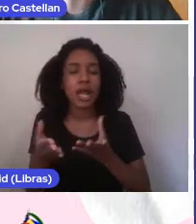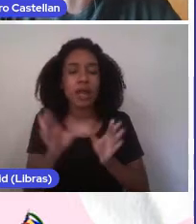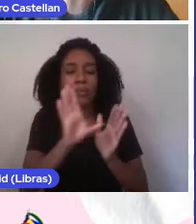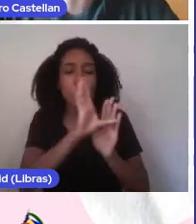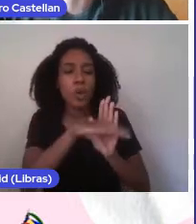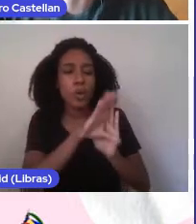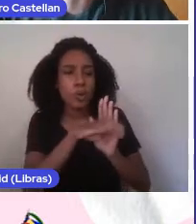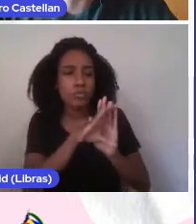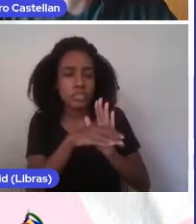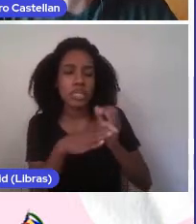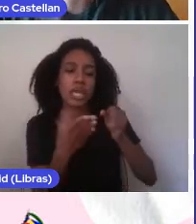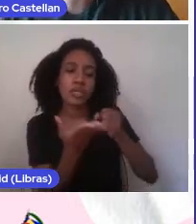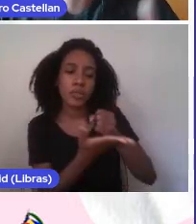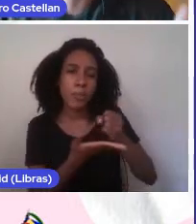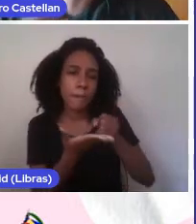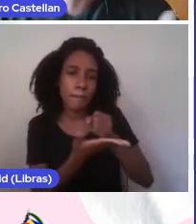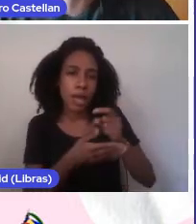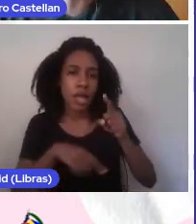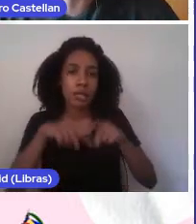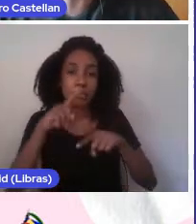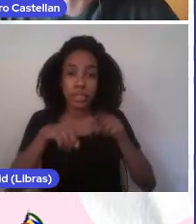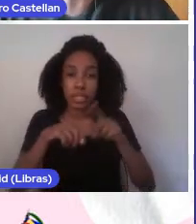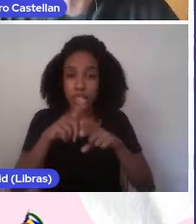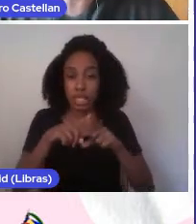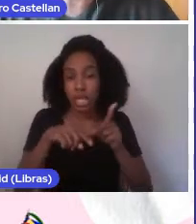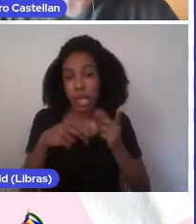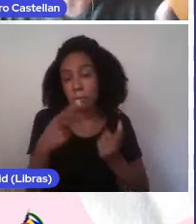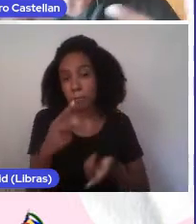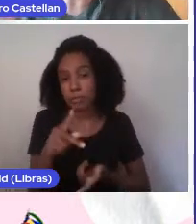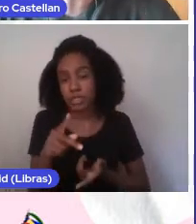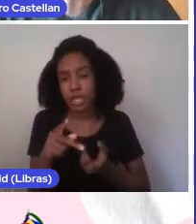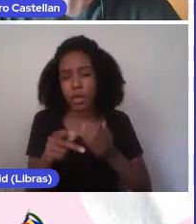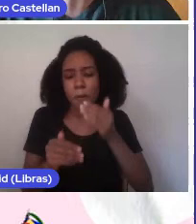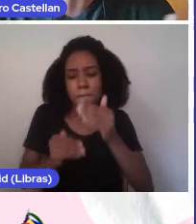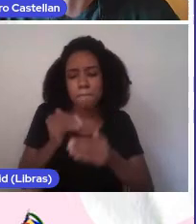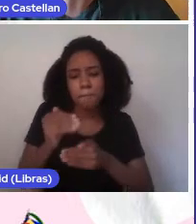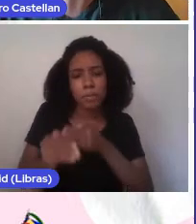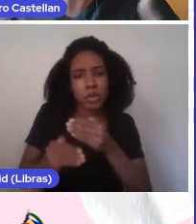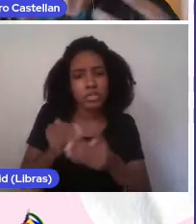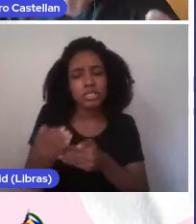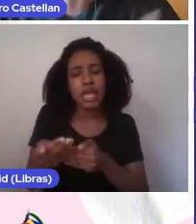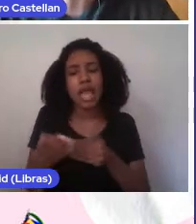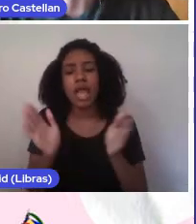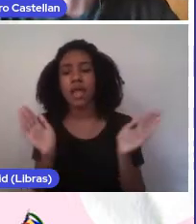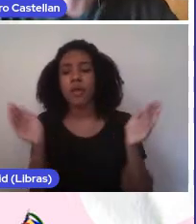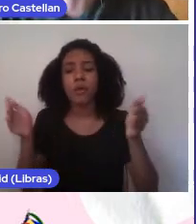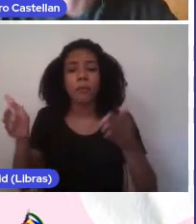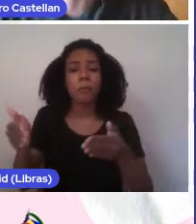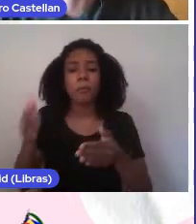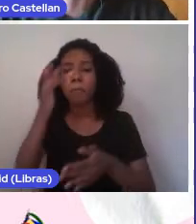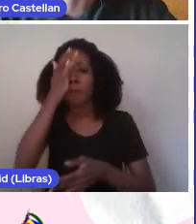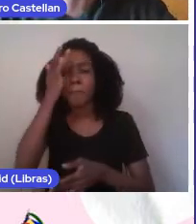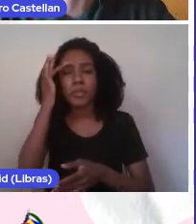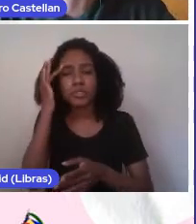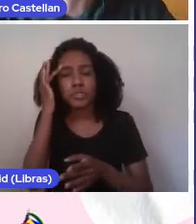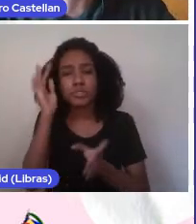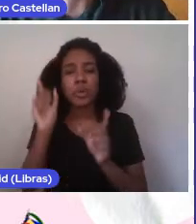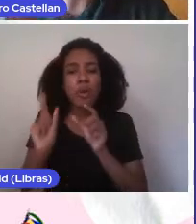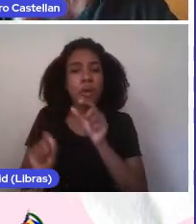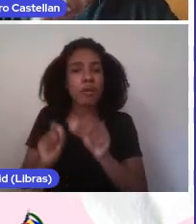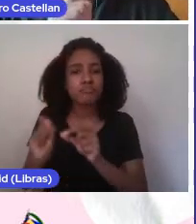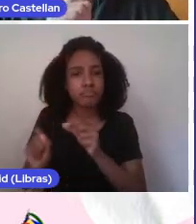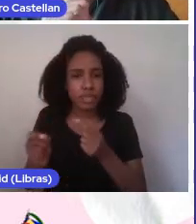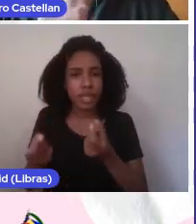embasaram a produção, processo de produção do material, público a se destina e outras informações.